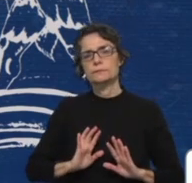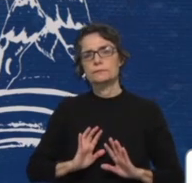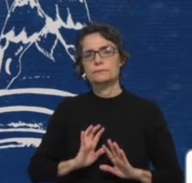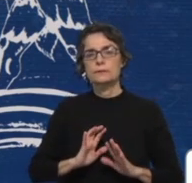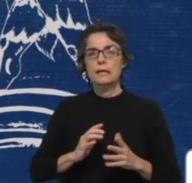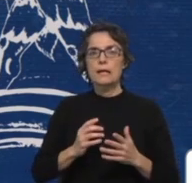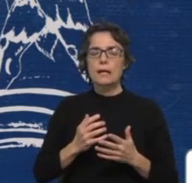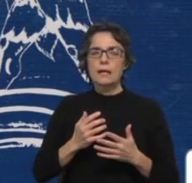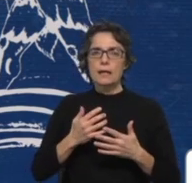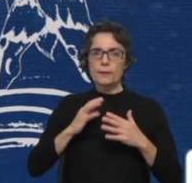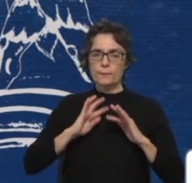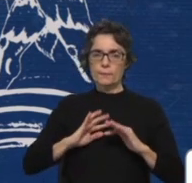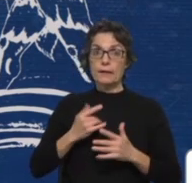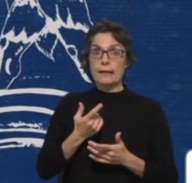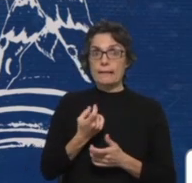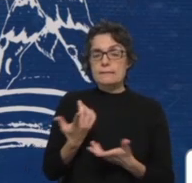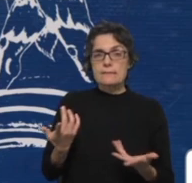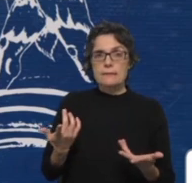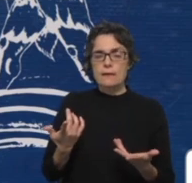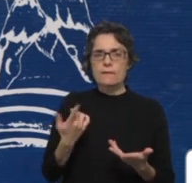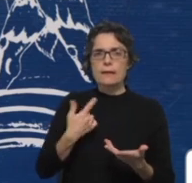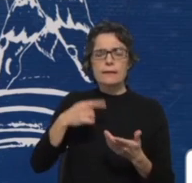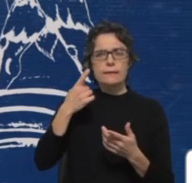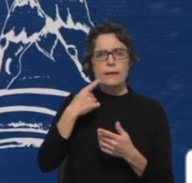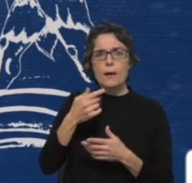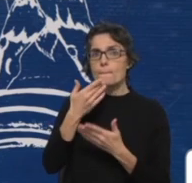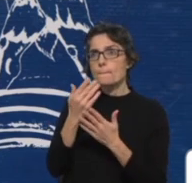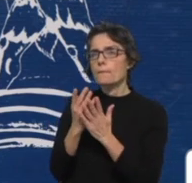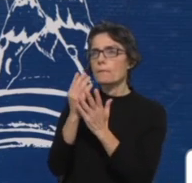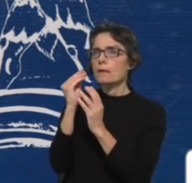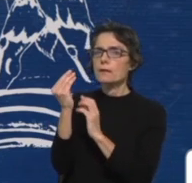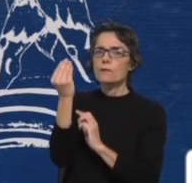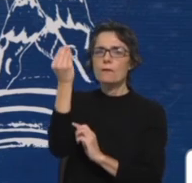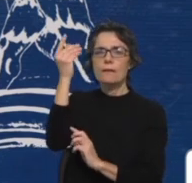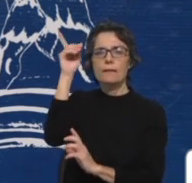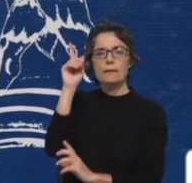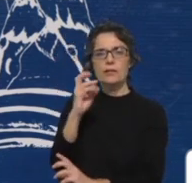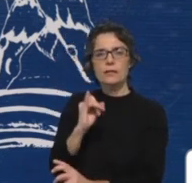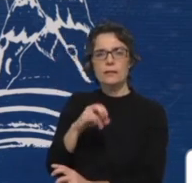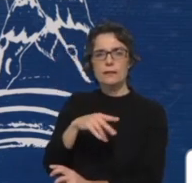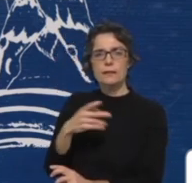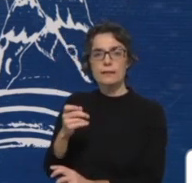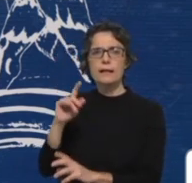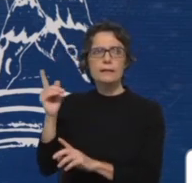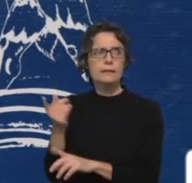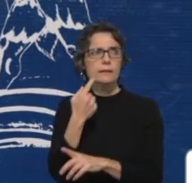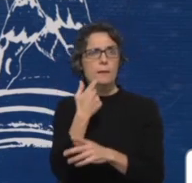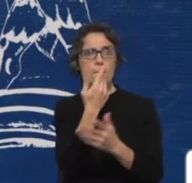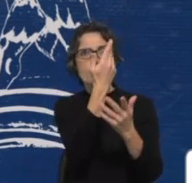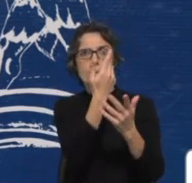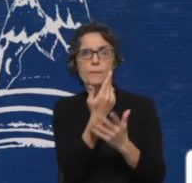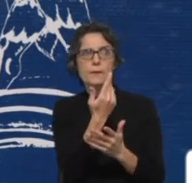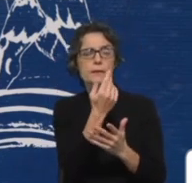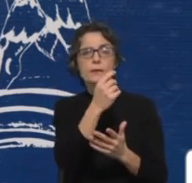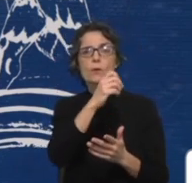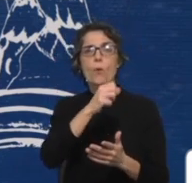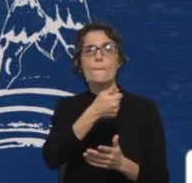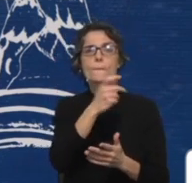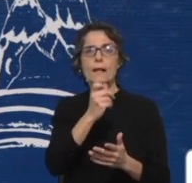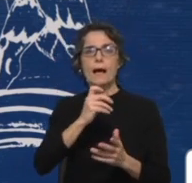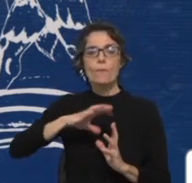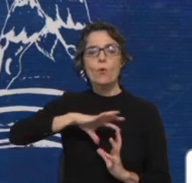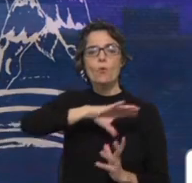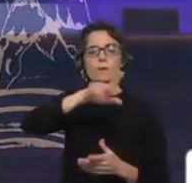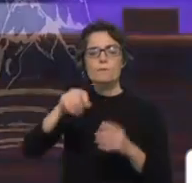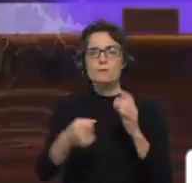energias. Dirigiram-se a Indra, pedindo ajuda, que por sua vez se aproximou de Brahma, criador do universo material, pedindo